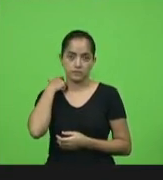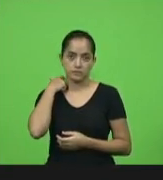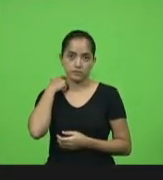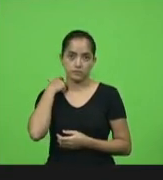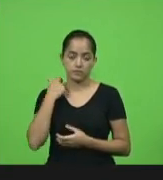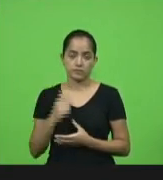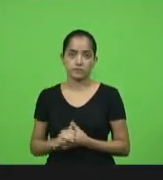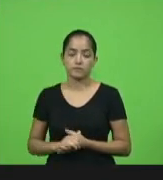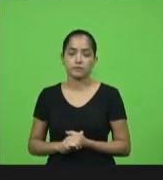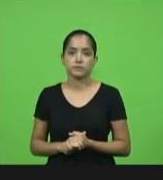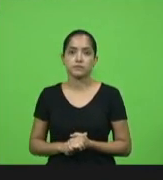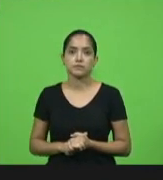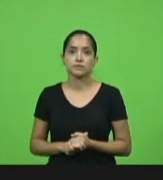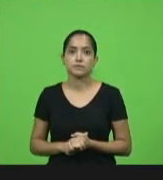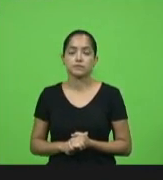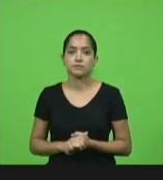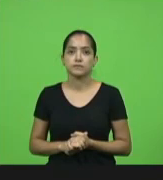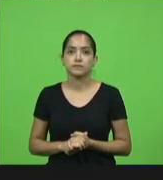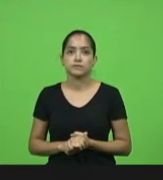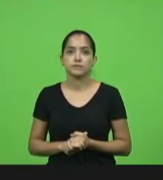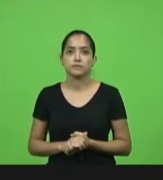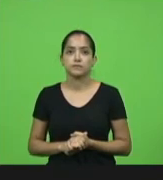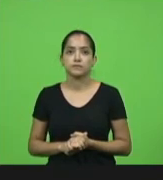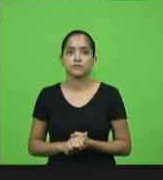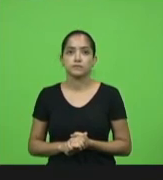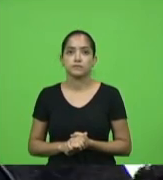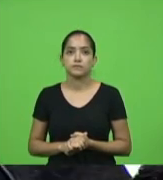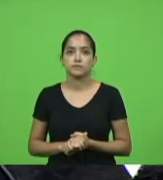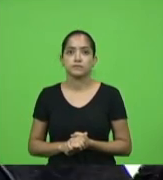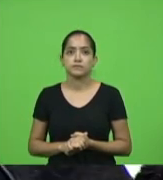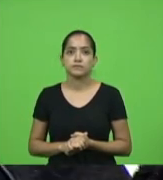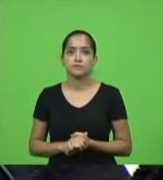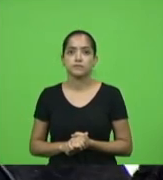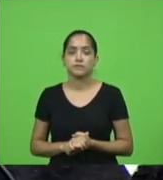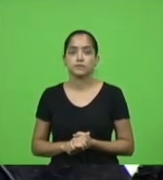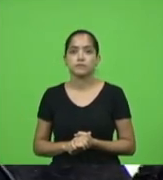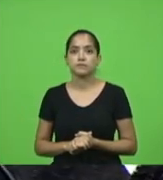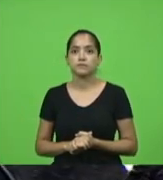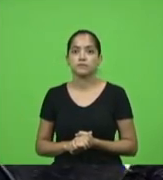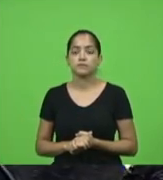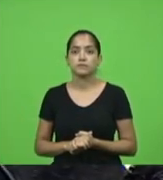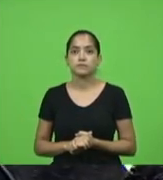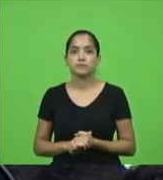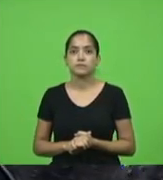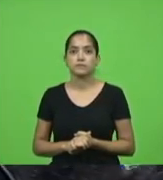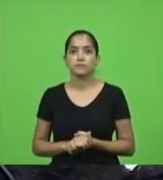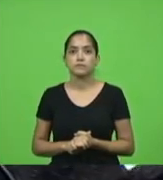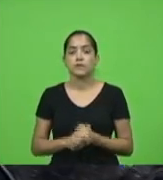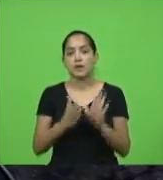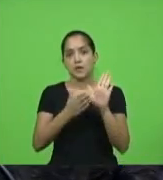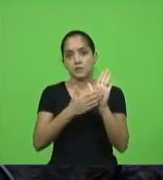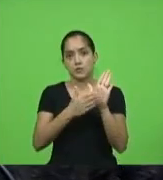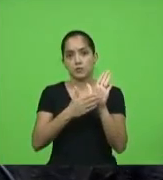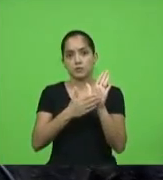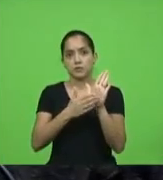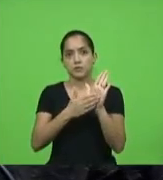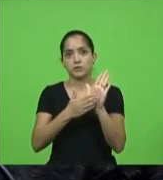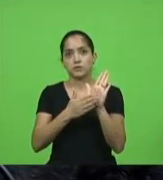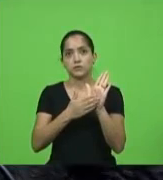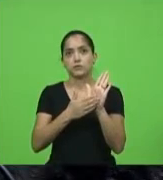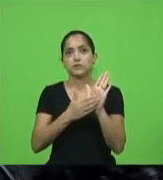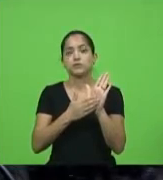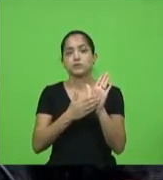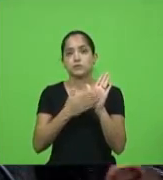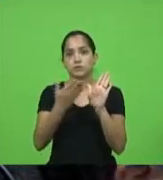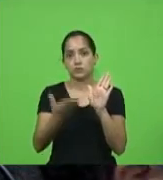Marlene deputada Marlene até acho aqui a a a a propositura do do Ulisses até